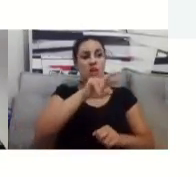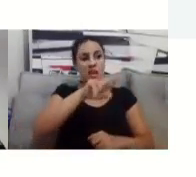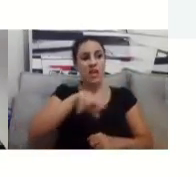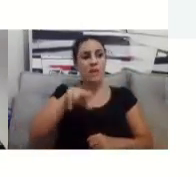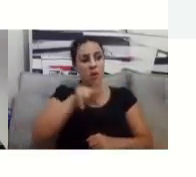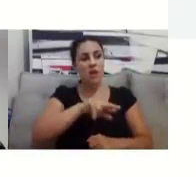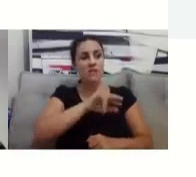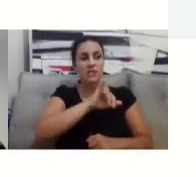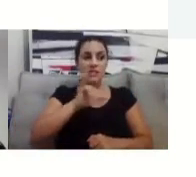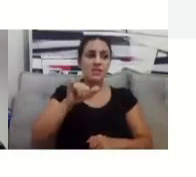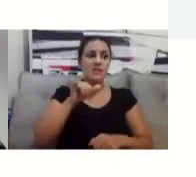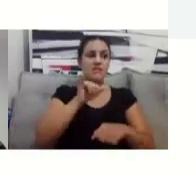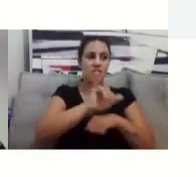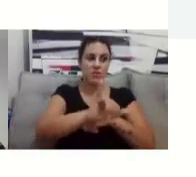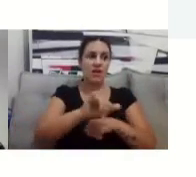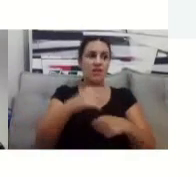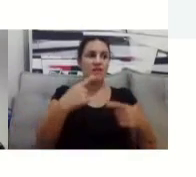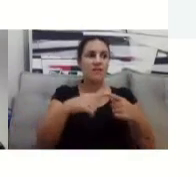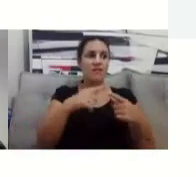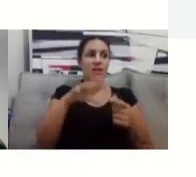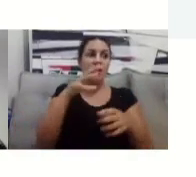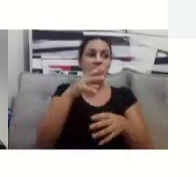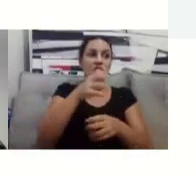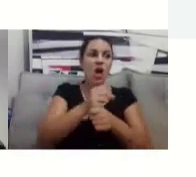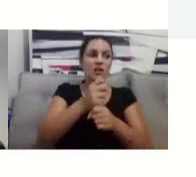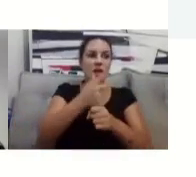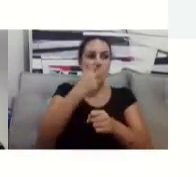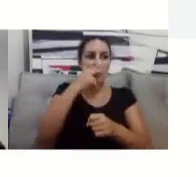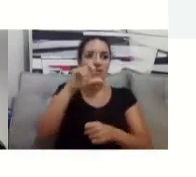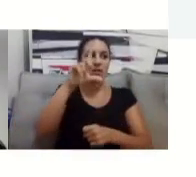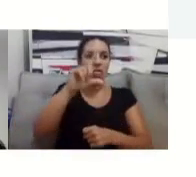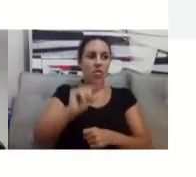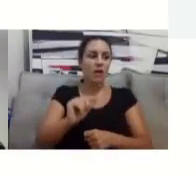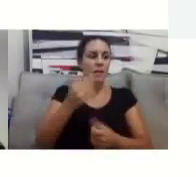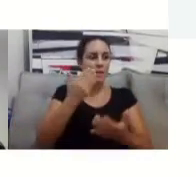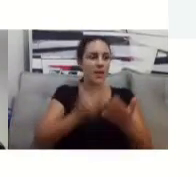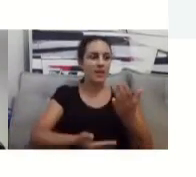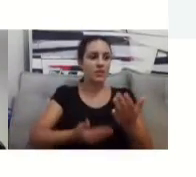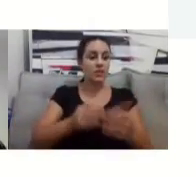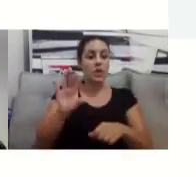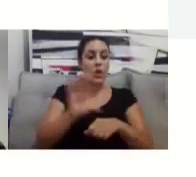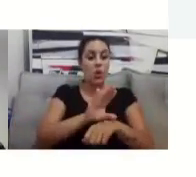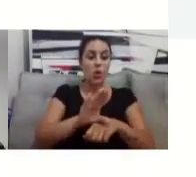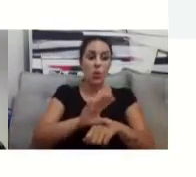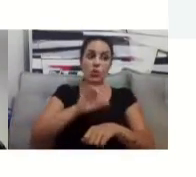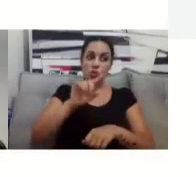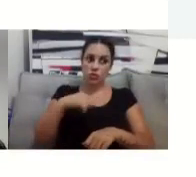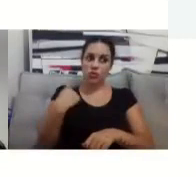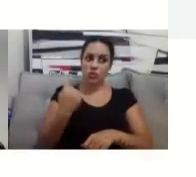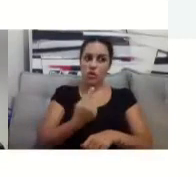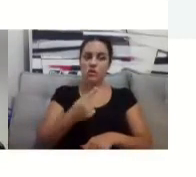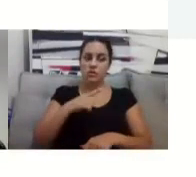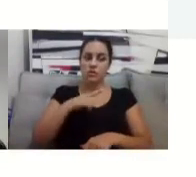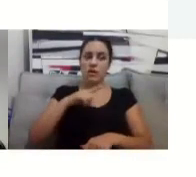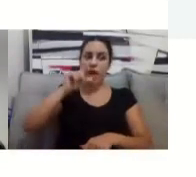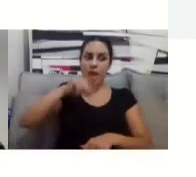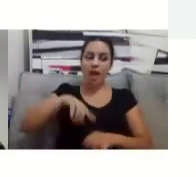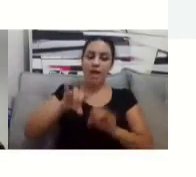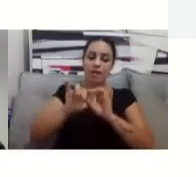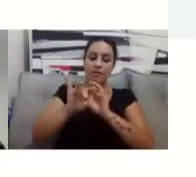nosso curso, ele é a distância, mas nós temos a obrigação de